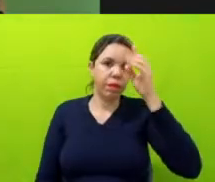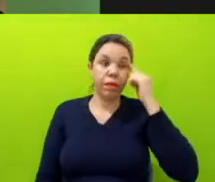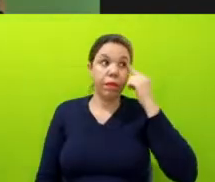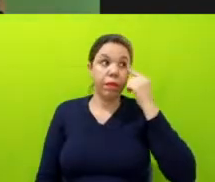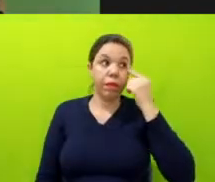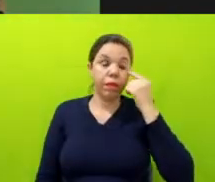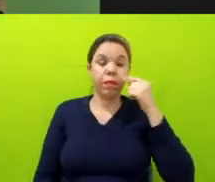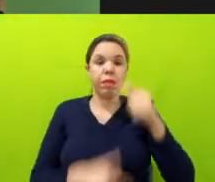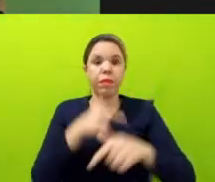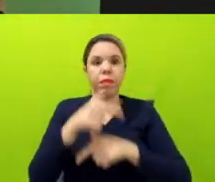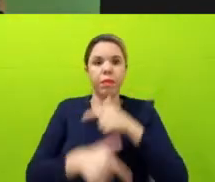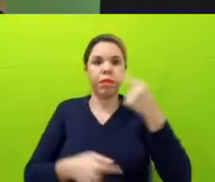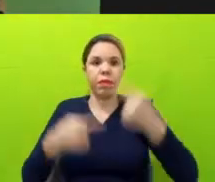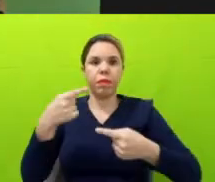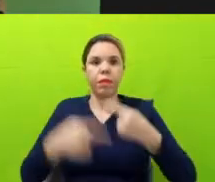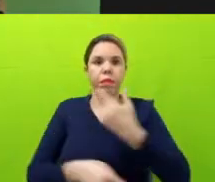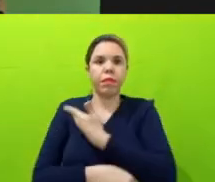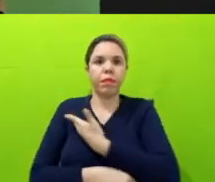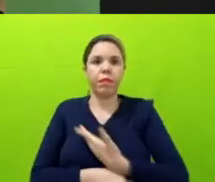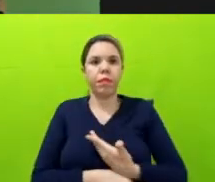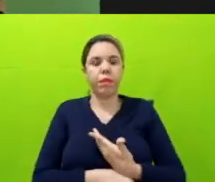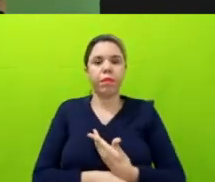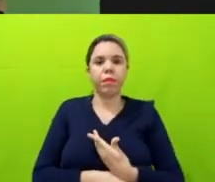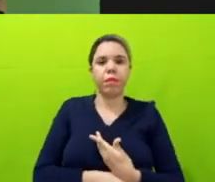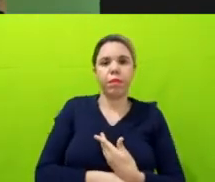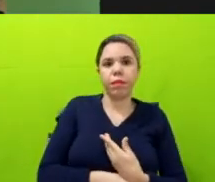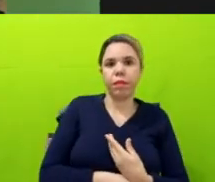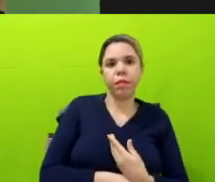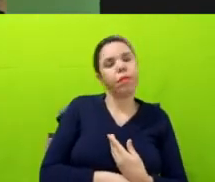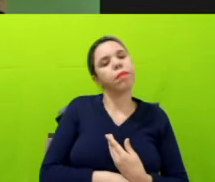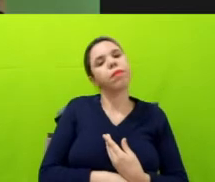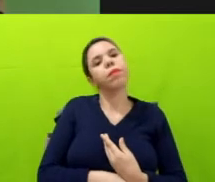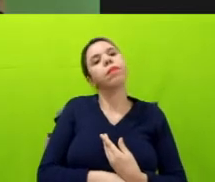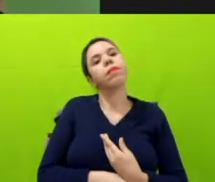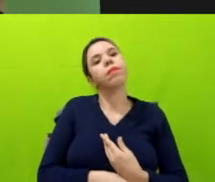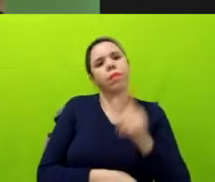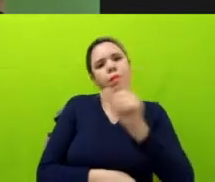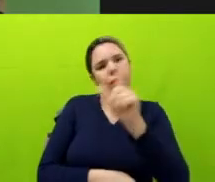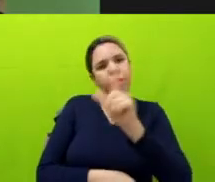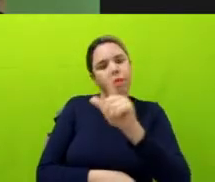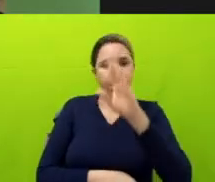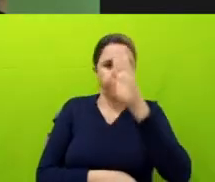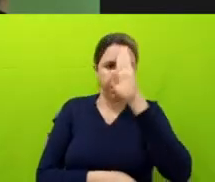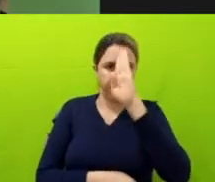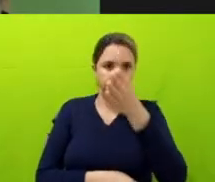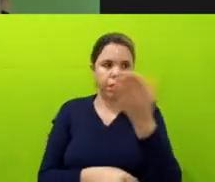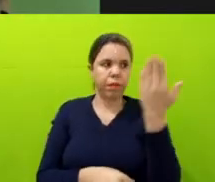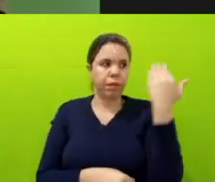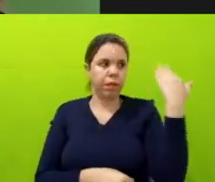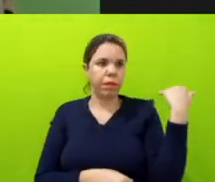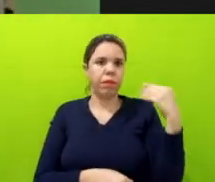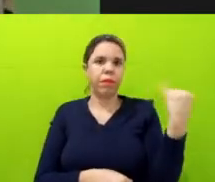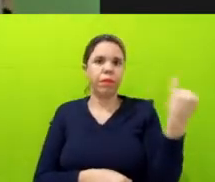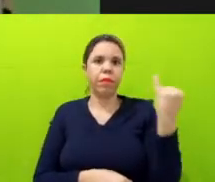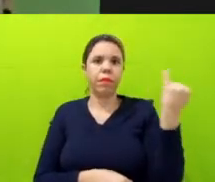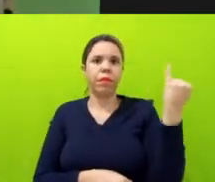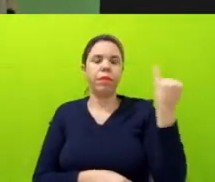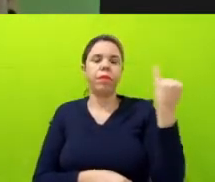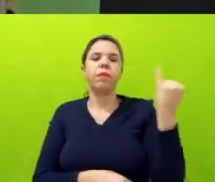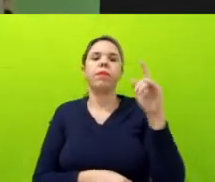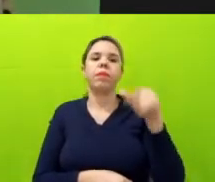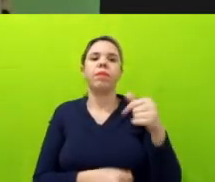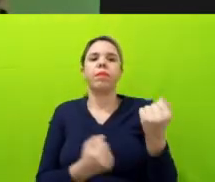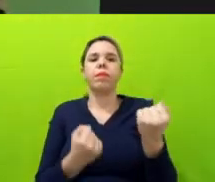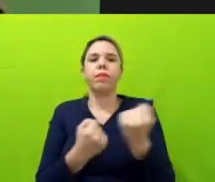execução de políticas públicas, né. Acho que ficou bastante óbvio, principalmente nas mesas passadas, a importância, né, dessa ferramenta para